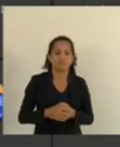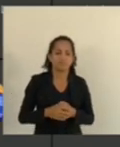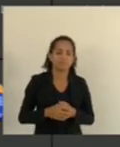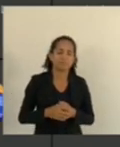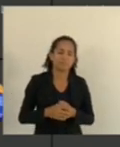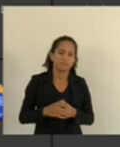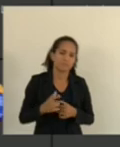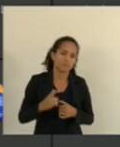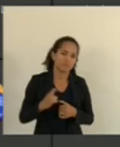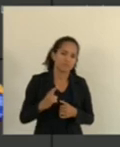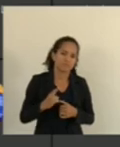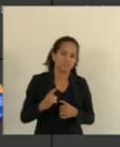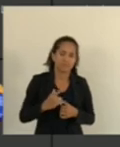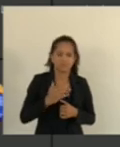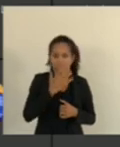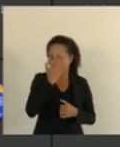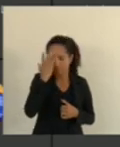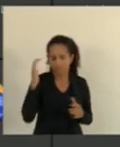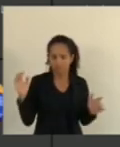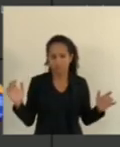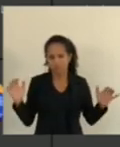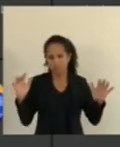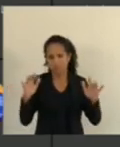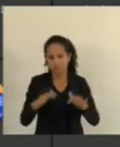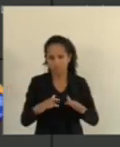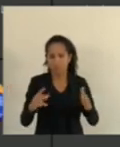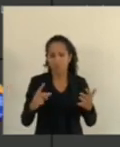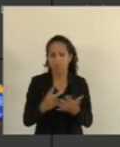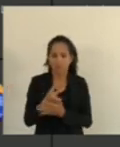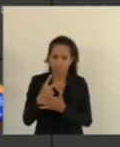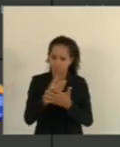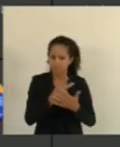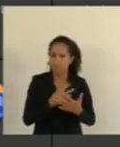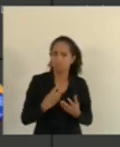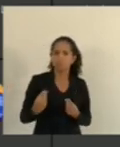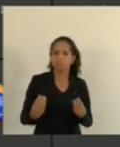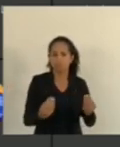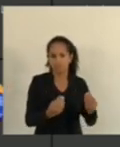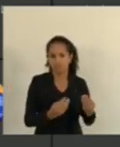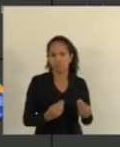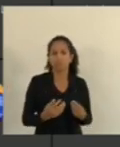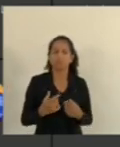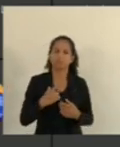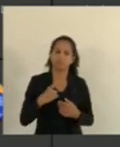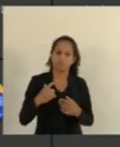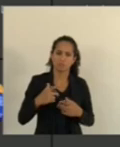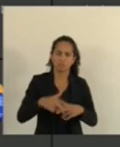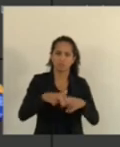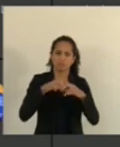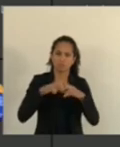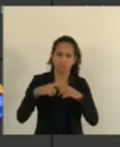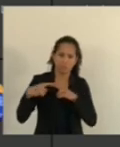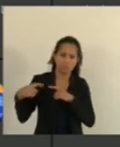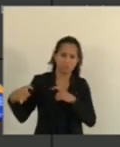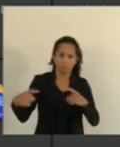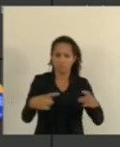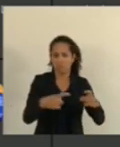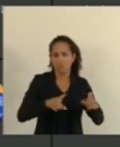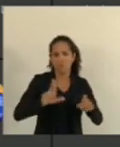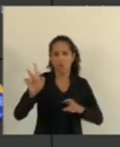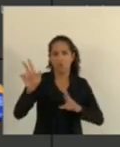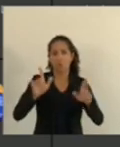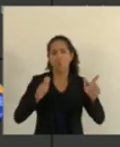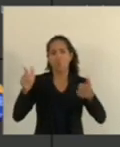Fluxos migratórios Acontecendo Devido a guerras Devido a inúmeros Outros tipos De